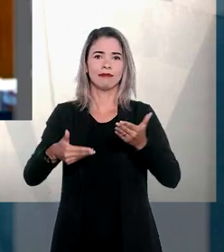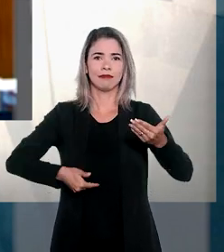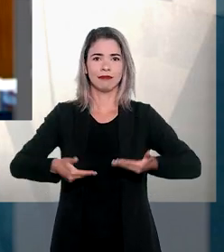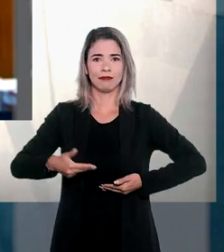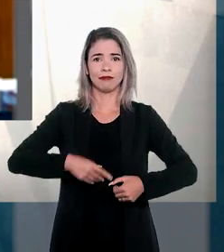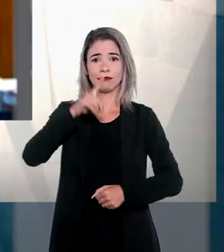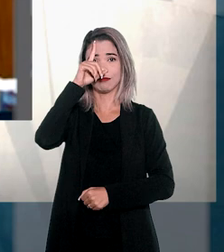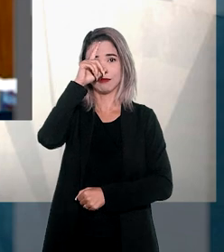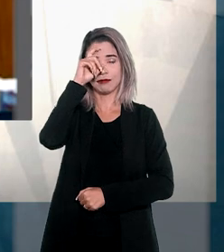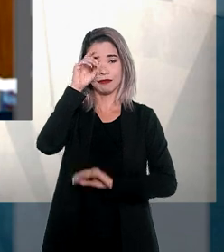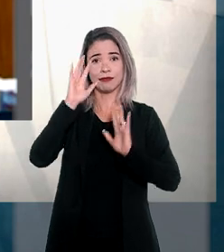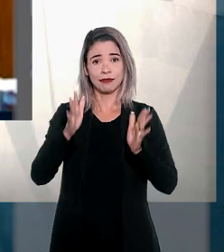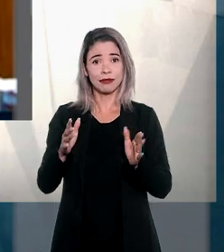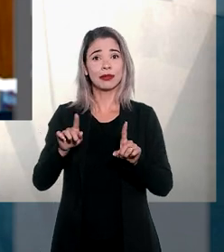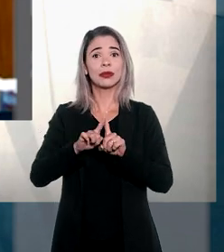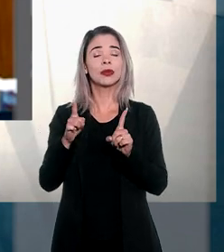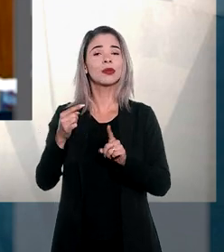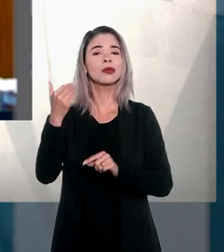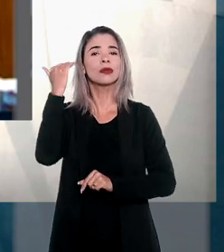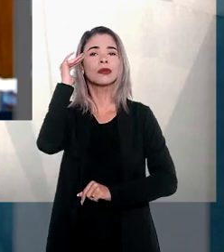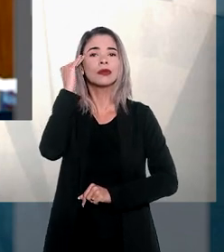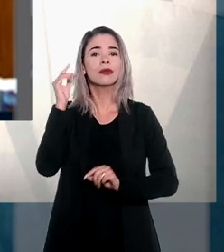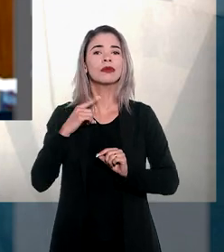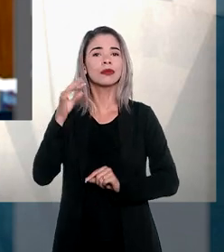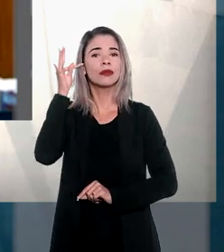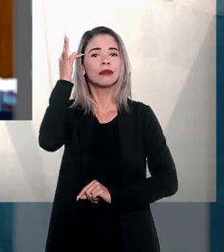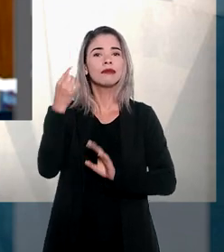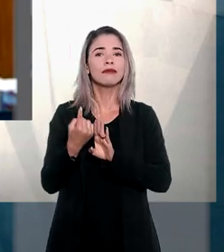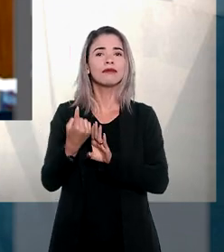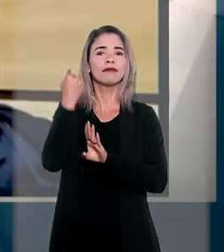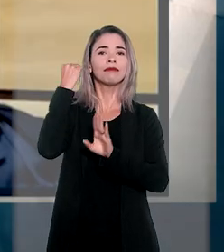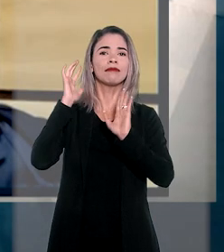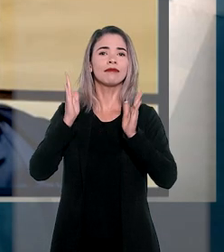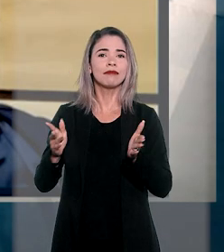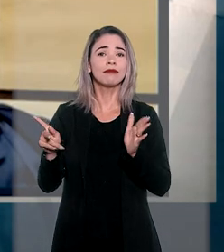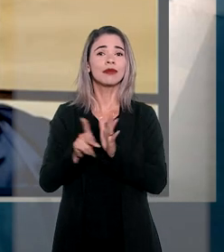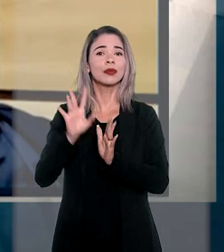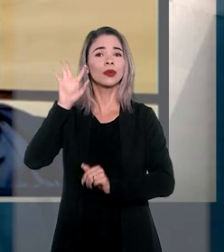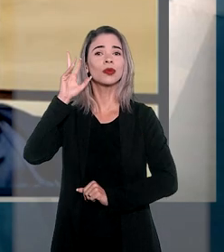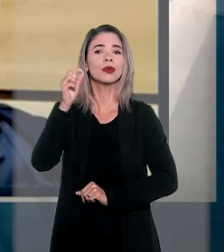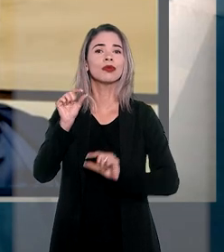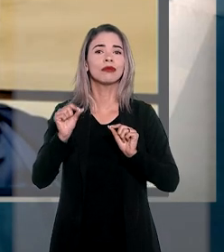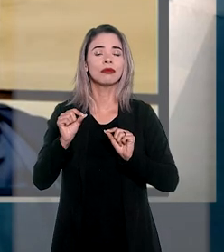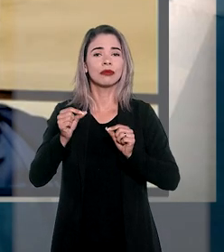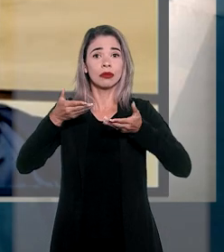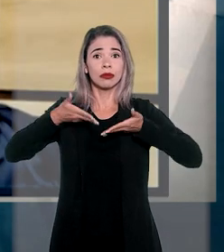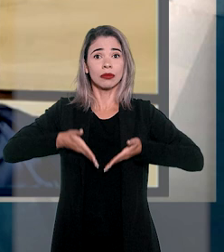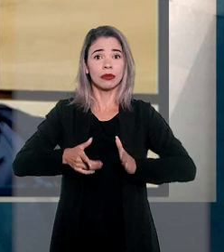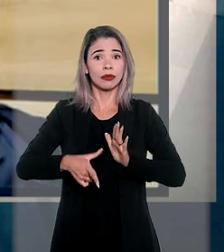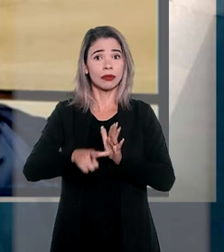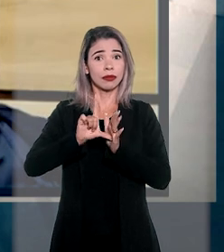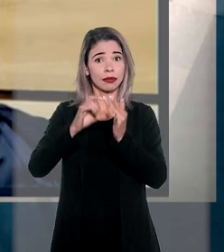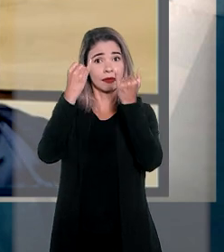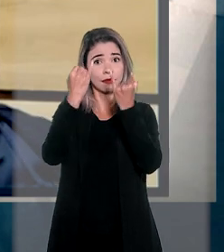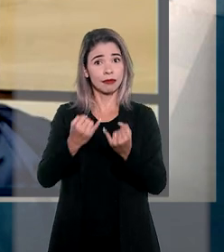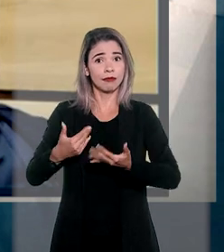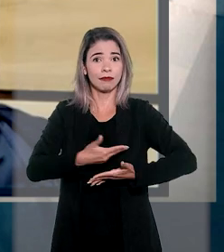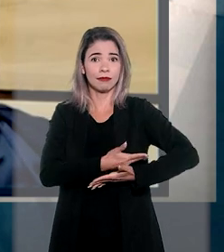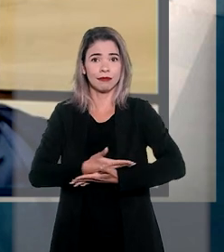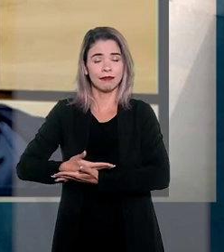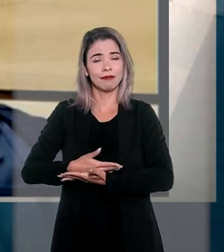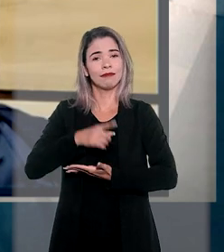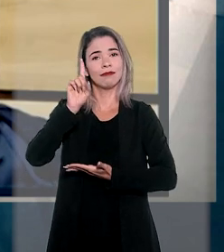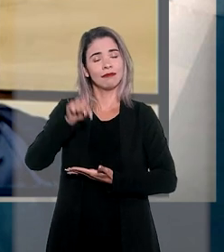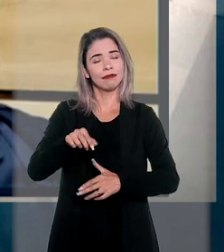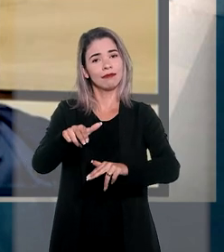serviço pelo hospital, adotou a teoria da equivalência dos antecedentes para concluir que a prematuridade e o baixo peso do